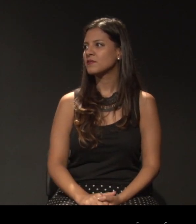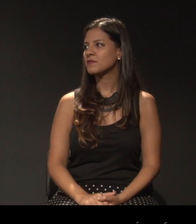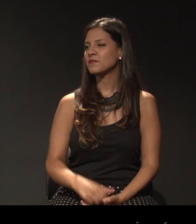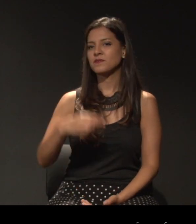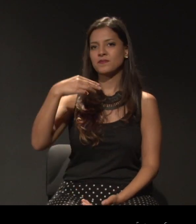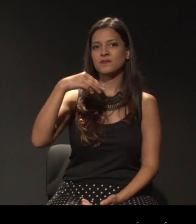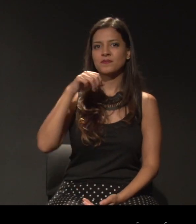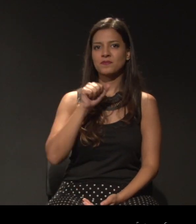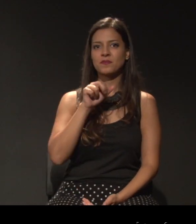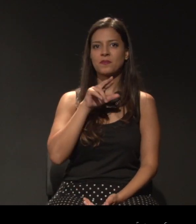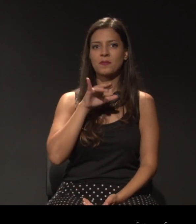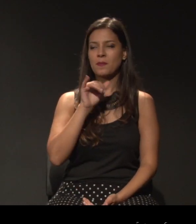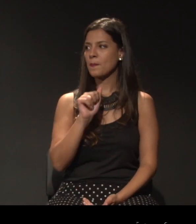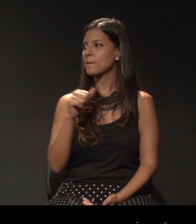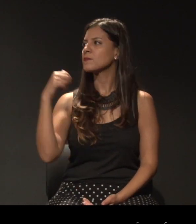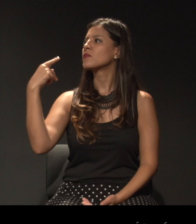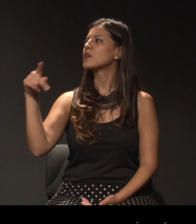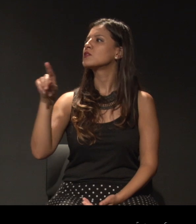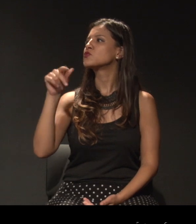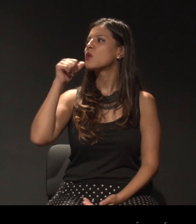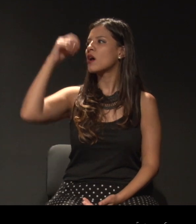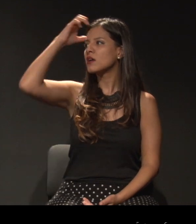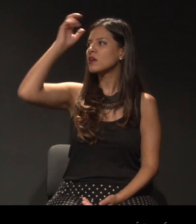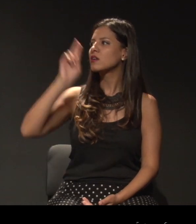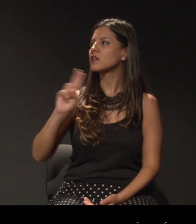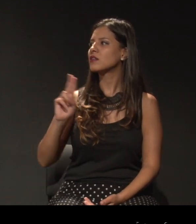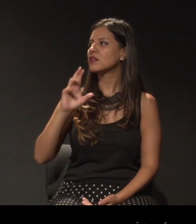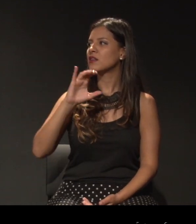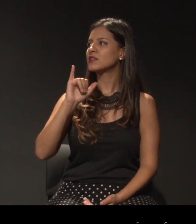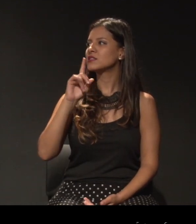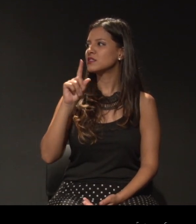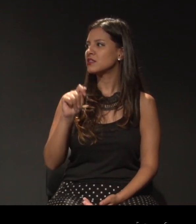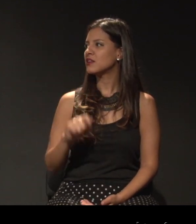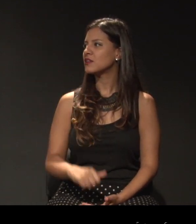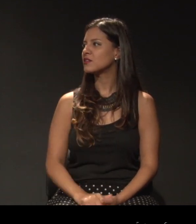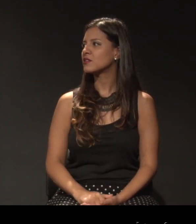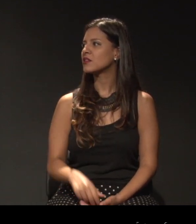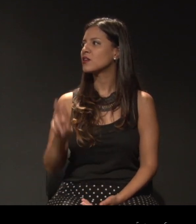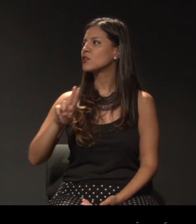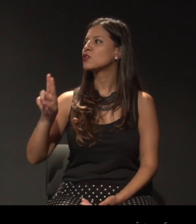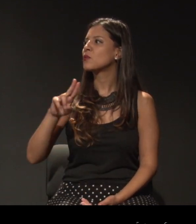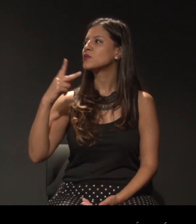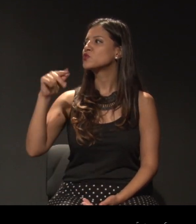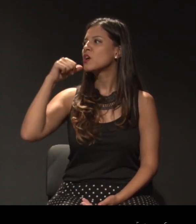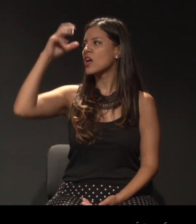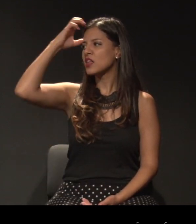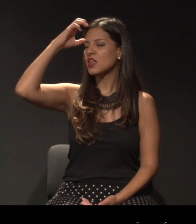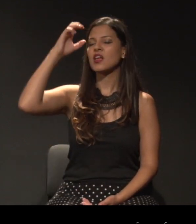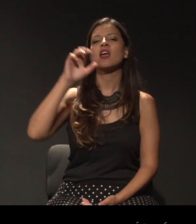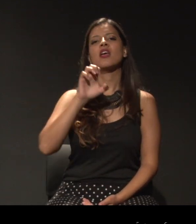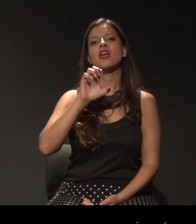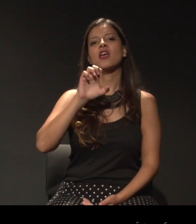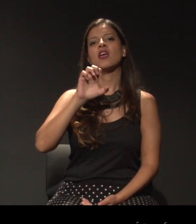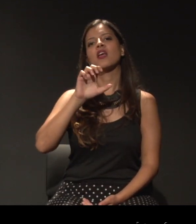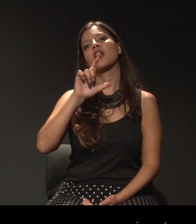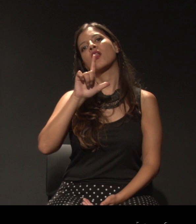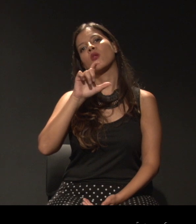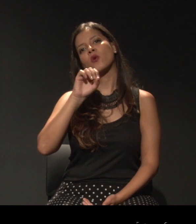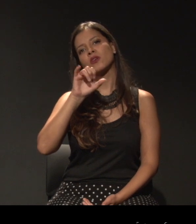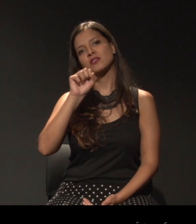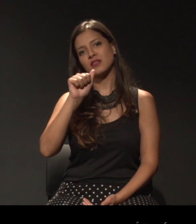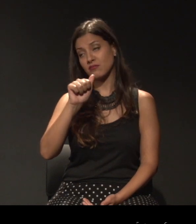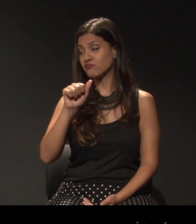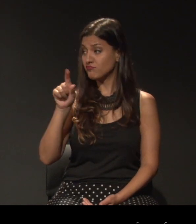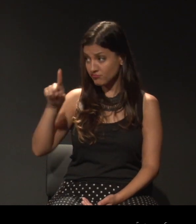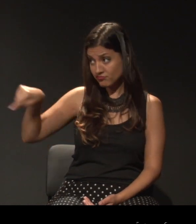Maria. Qual o nome da sua rainha? Cida. Qual o nome da sua rainha? Eloísa. Todos nós